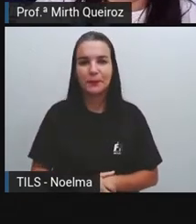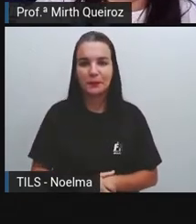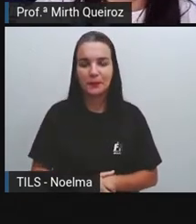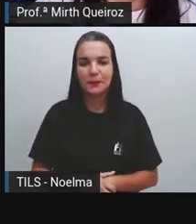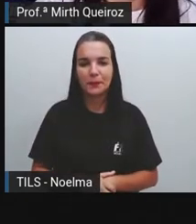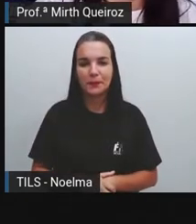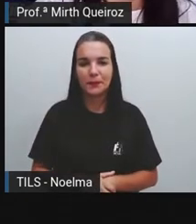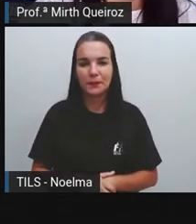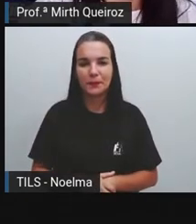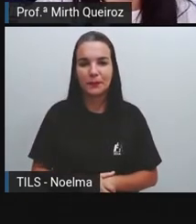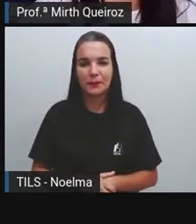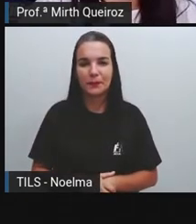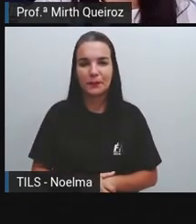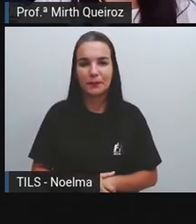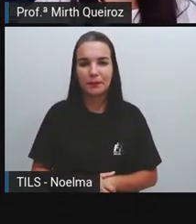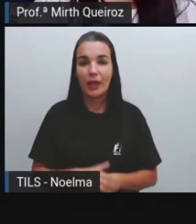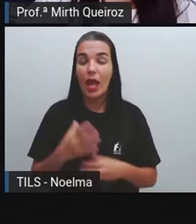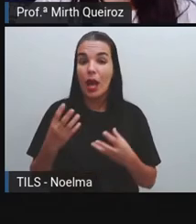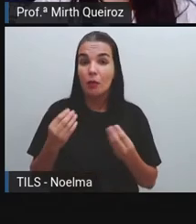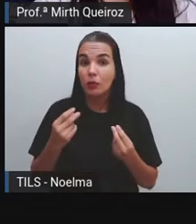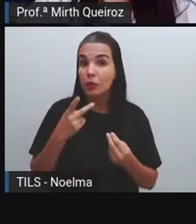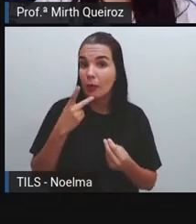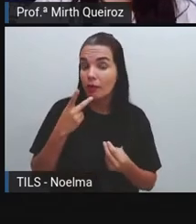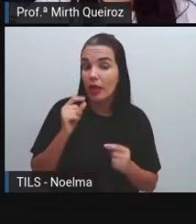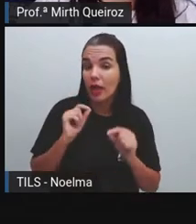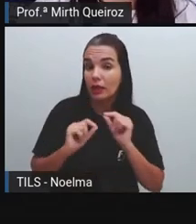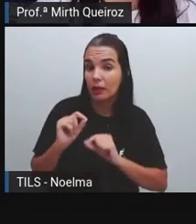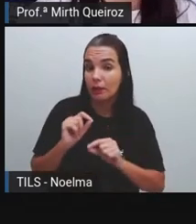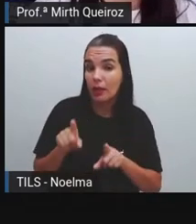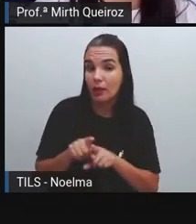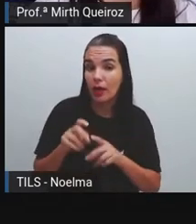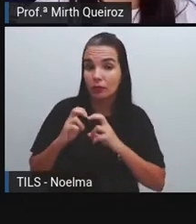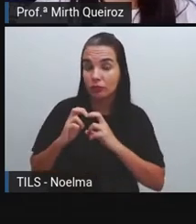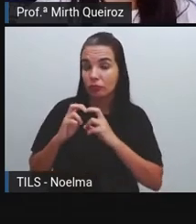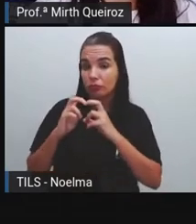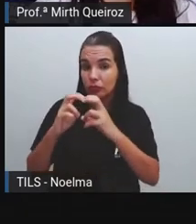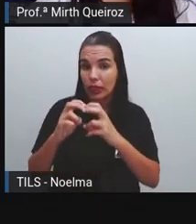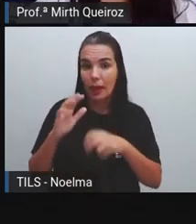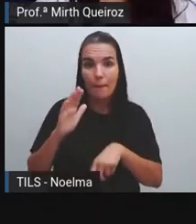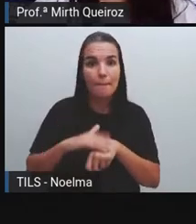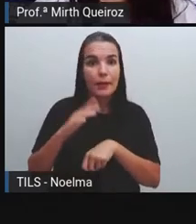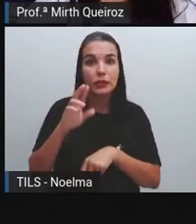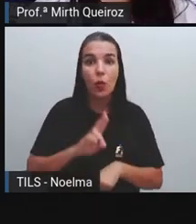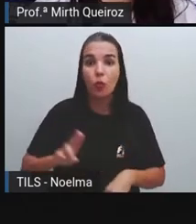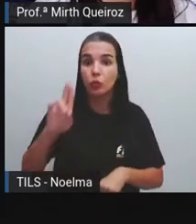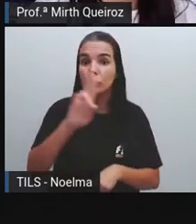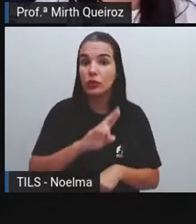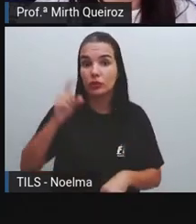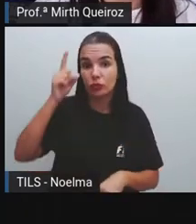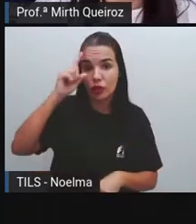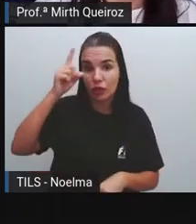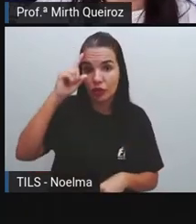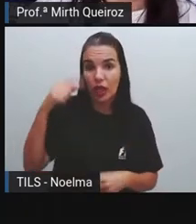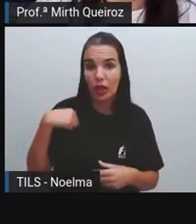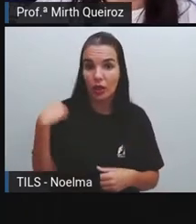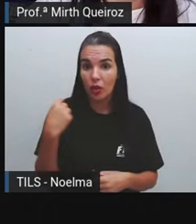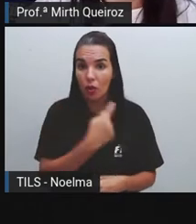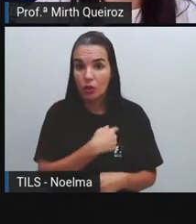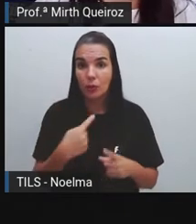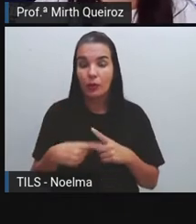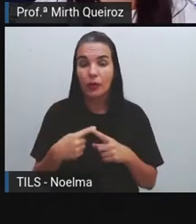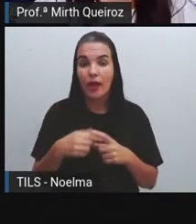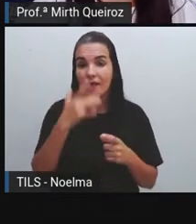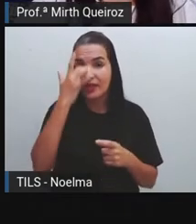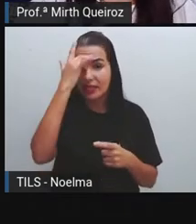chegar ao seu destino. É muito bom ressaltar que os meios de transporte, eles são muito úteis no nosso dia a dia, porque eles vão facilitar a nossa